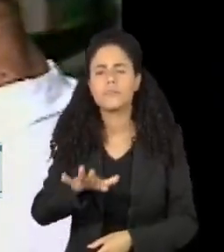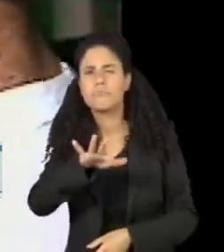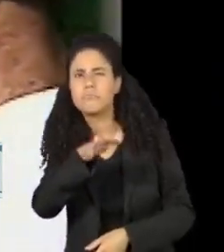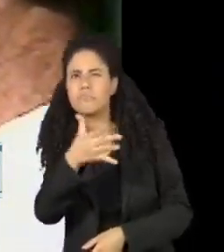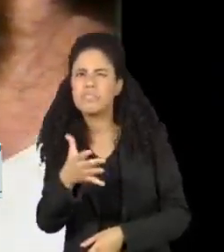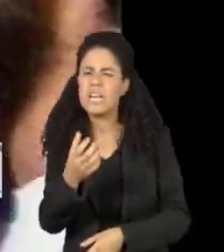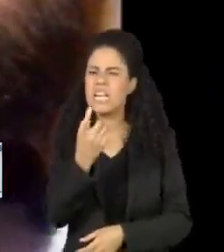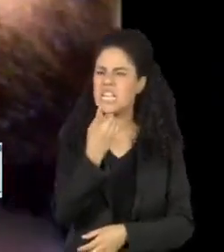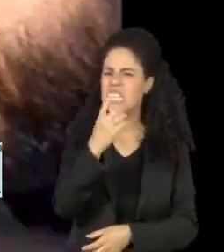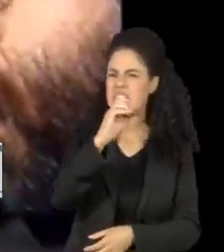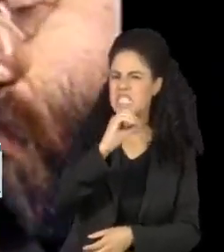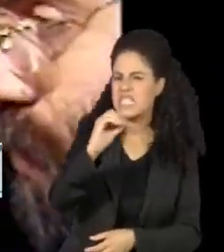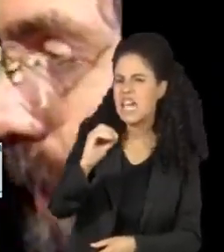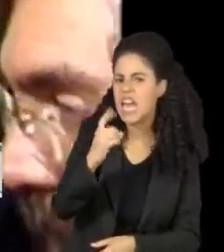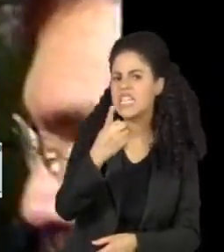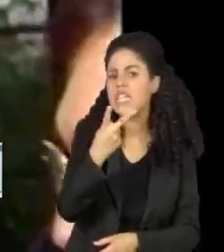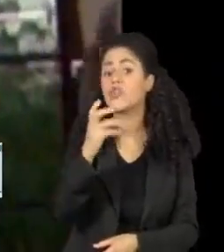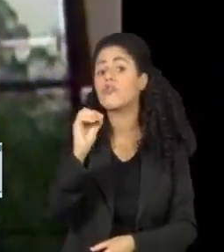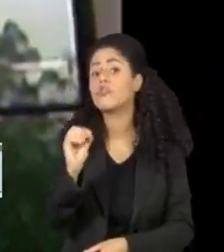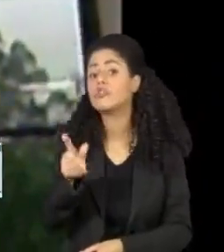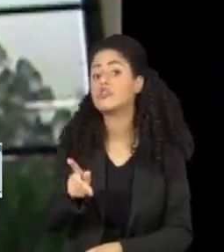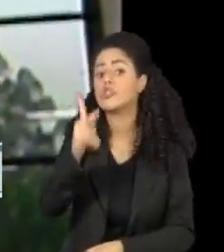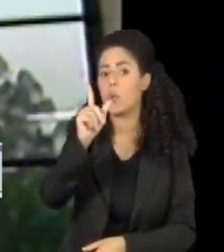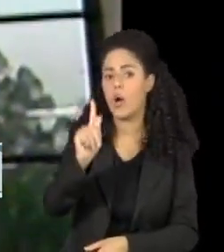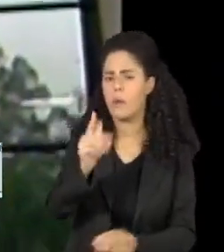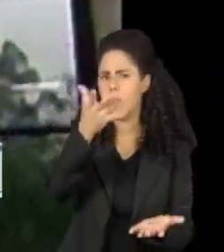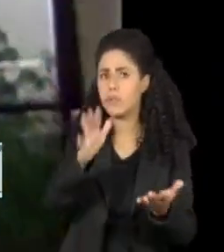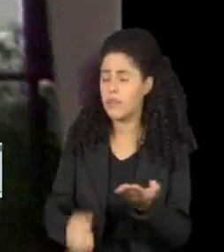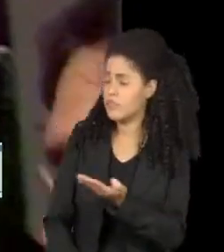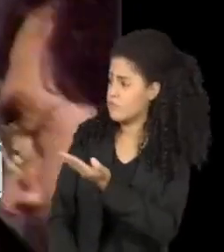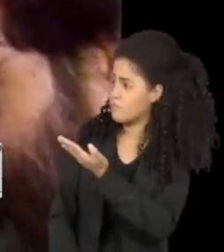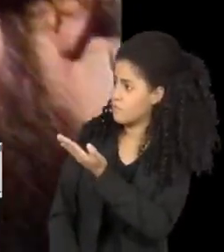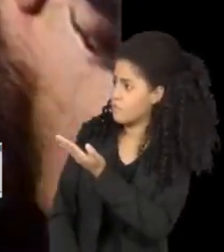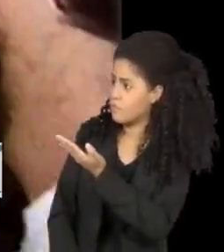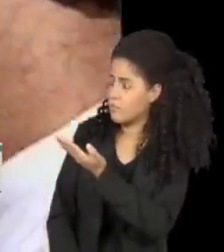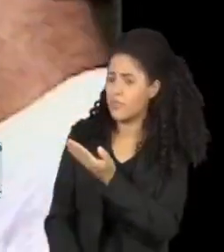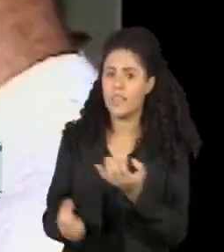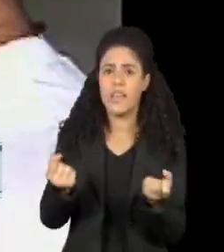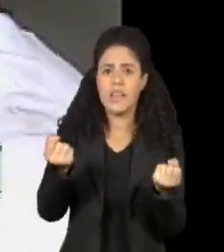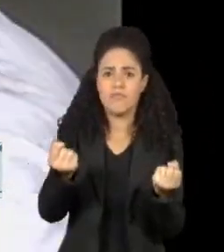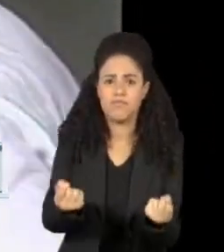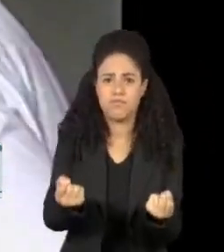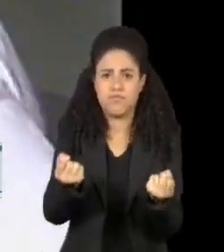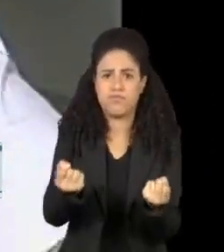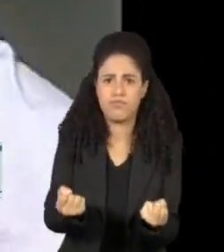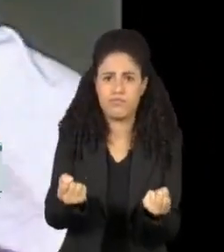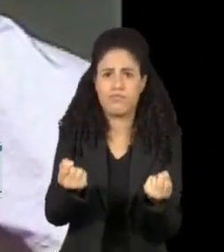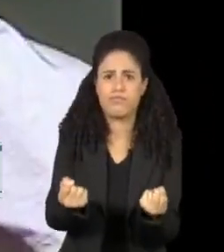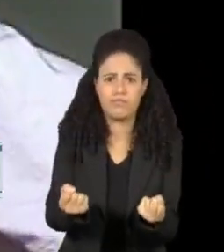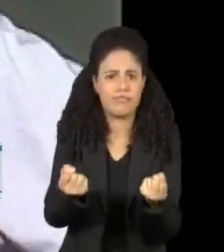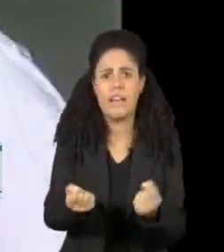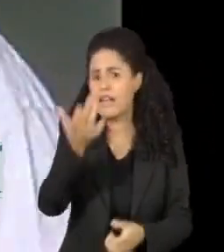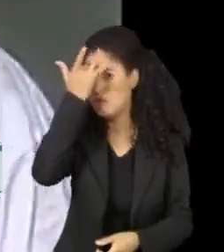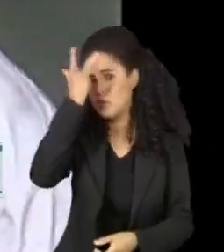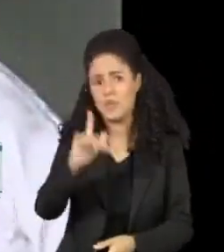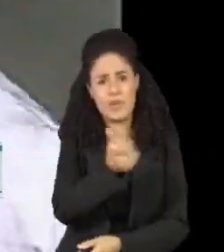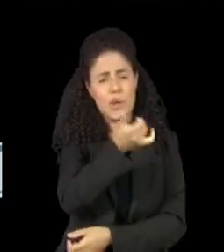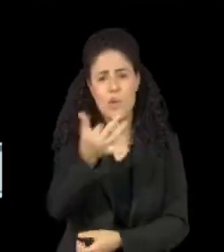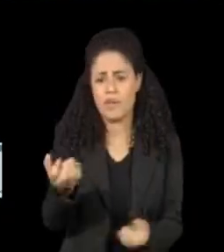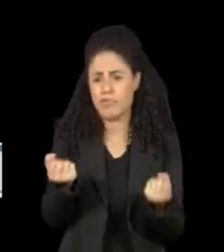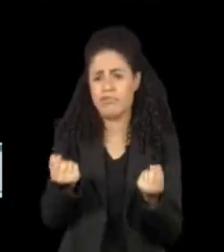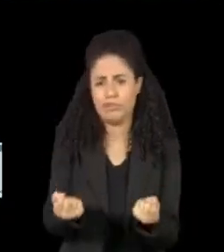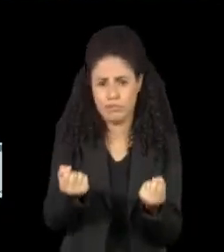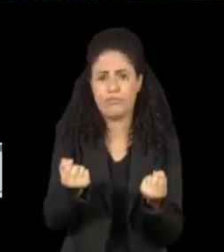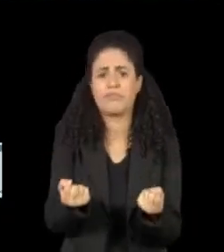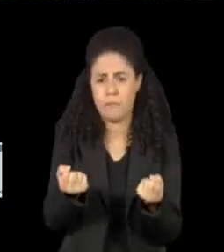que tem entre 100 e 120 quilos por aí. E esse que você vem carregando no MUC, aqui no bração? Menos. Não sei quanto, mas dá pra carregar.